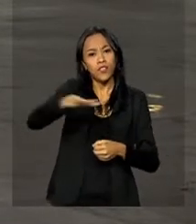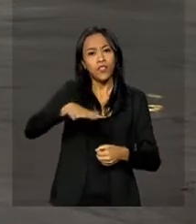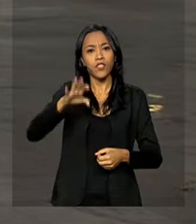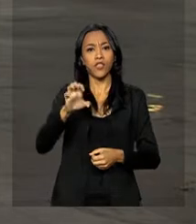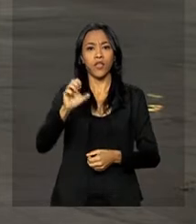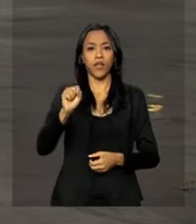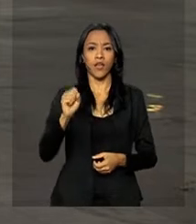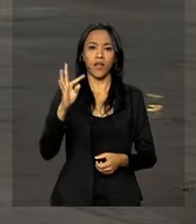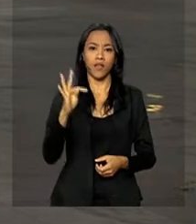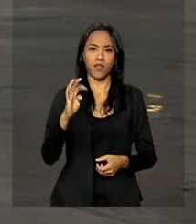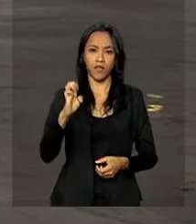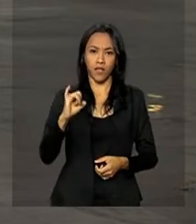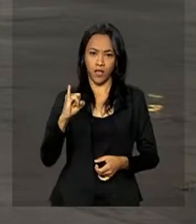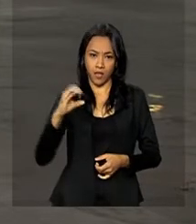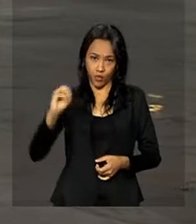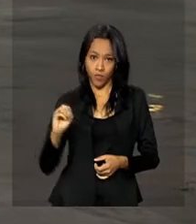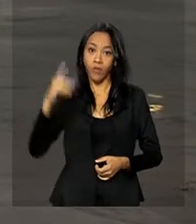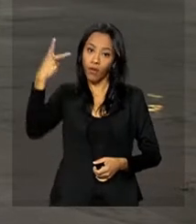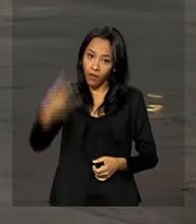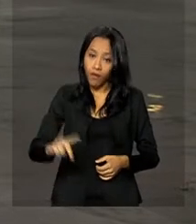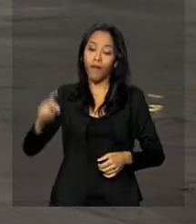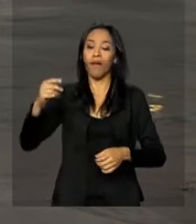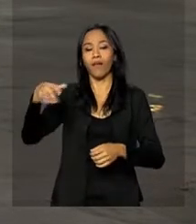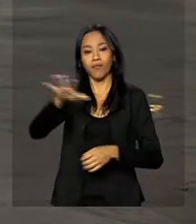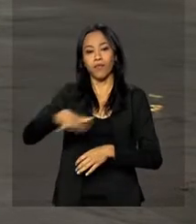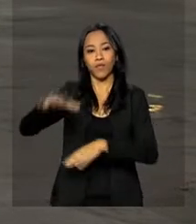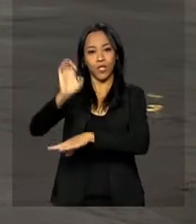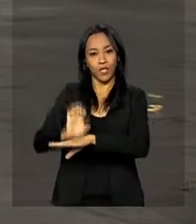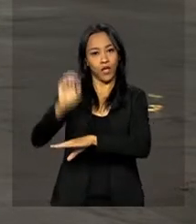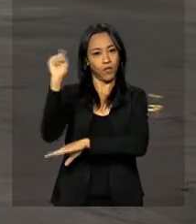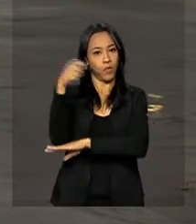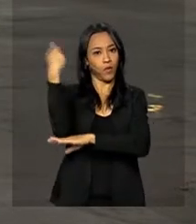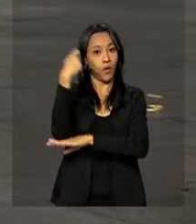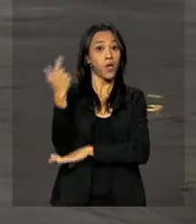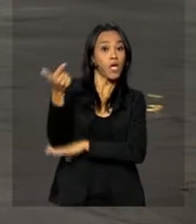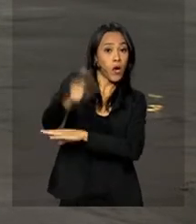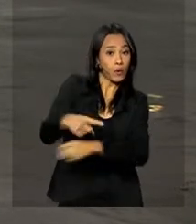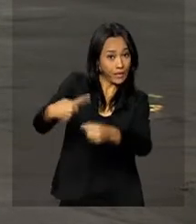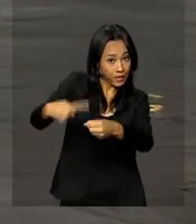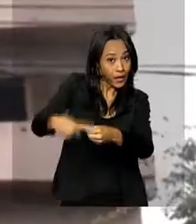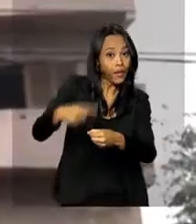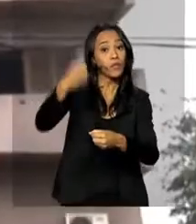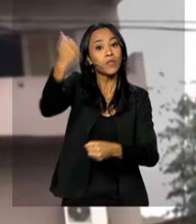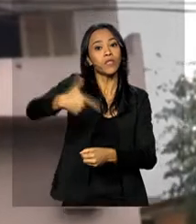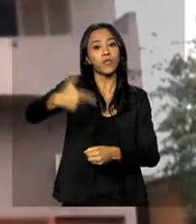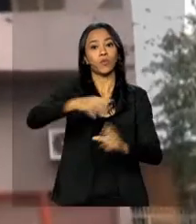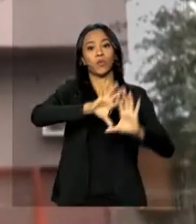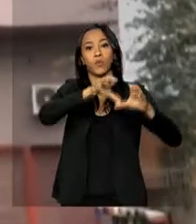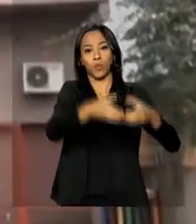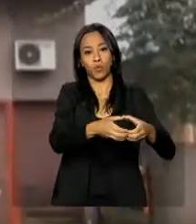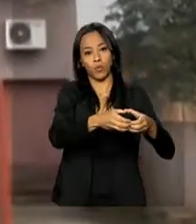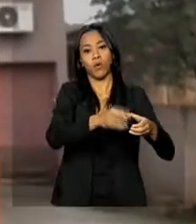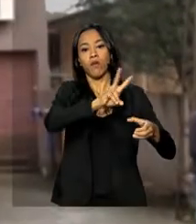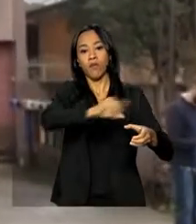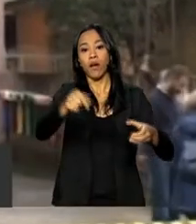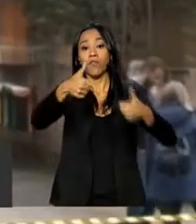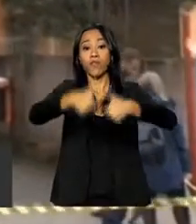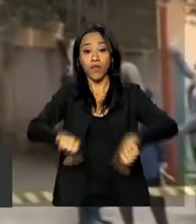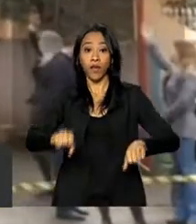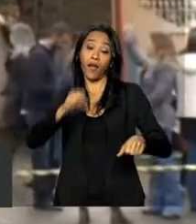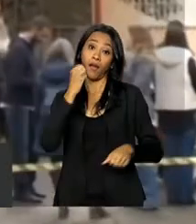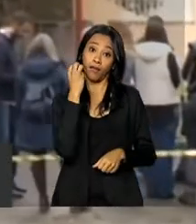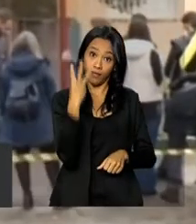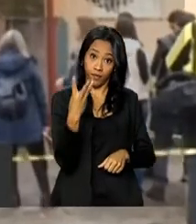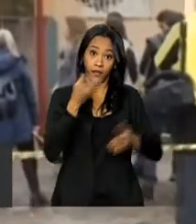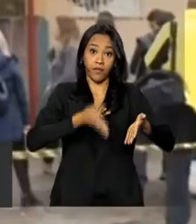metropolitana de Porto Alegre. Já Canoas está preparada para receber esse segundo grupo. Eles vão ficar abrigados em